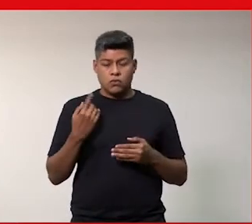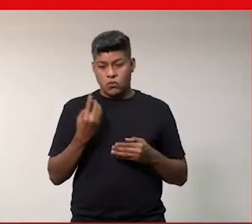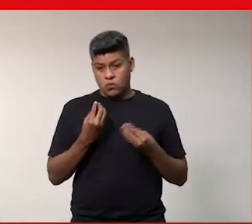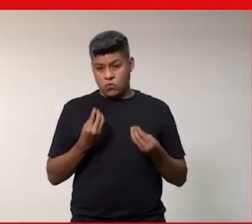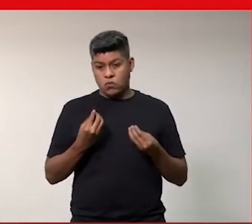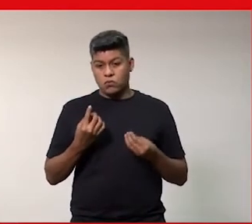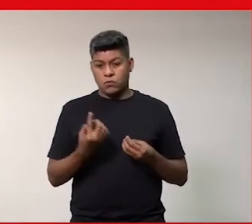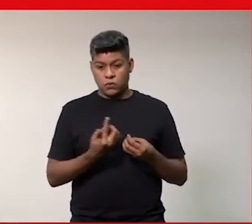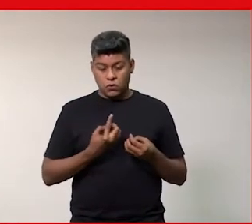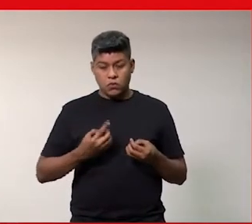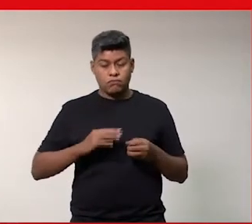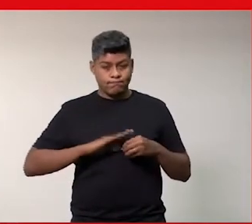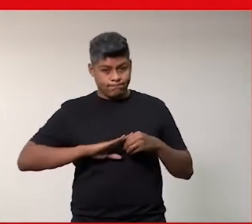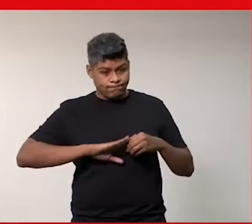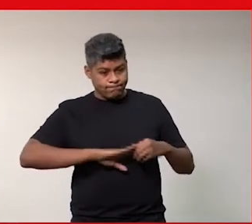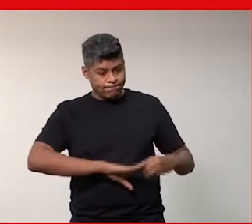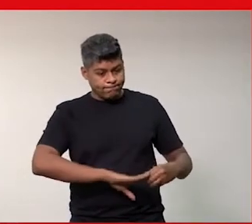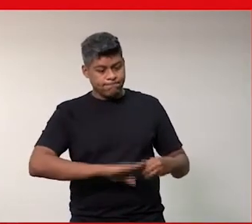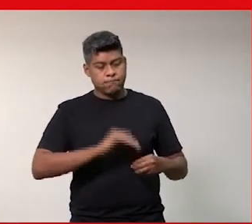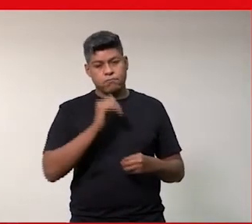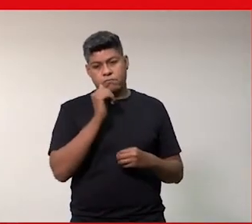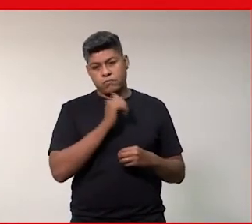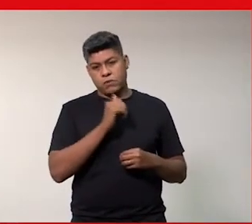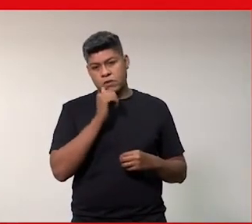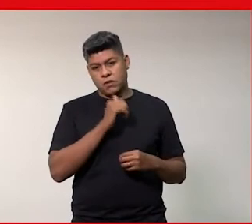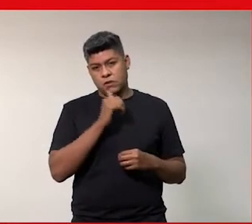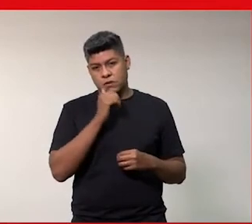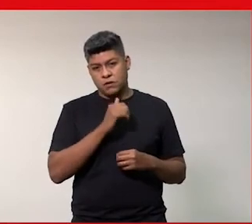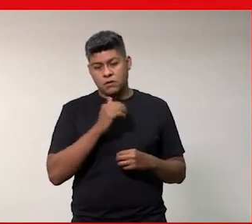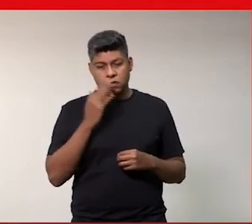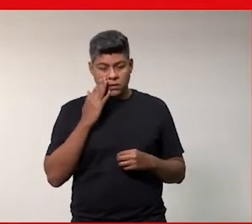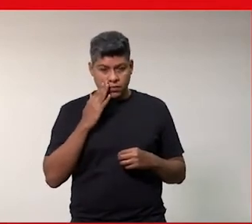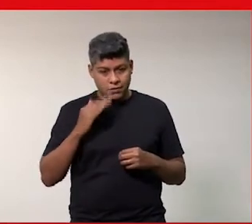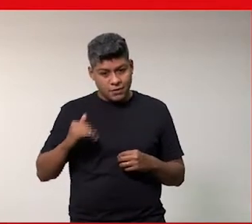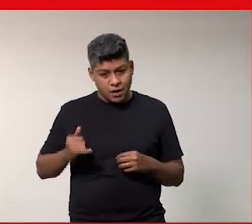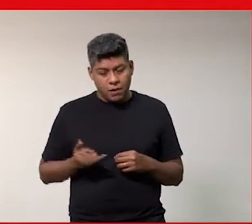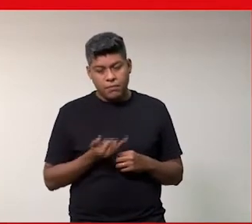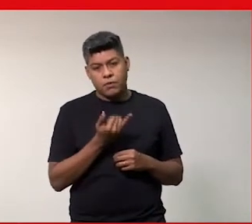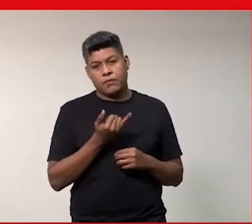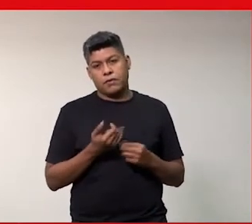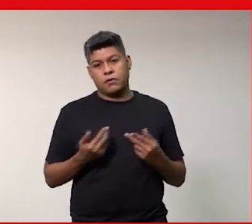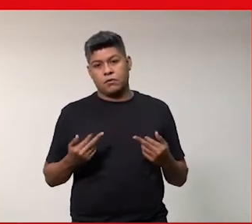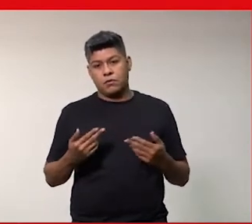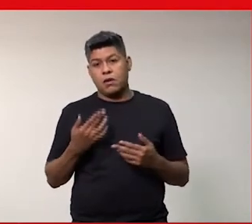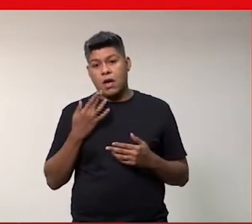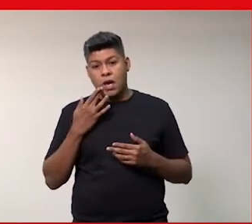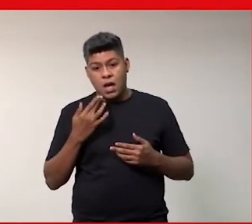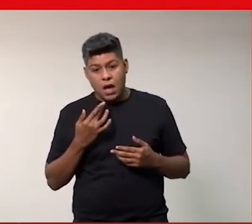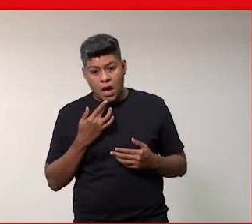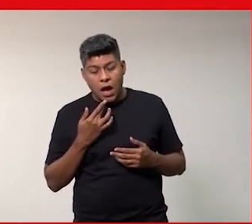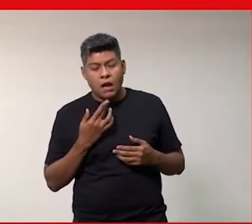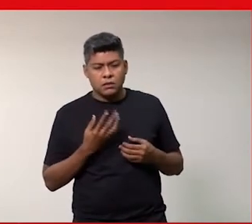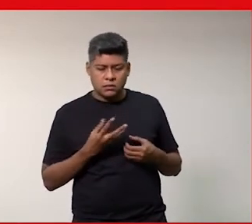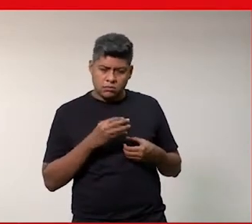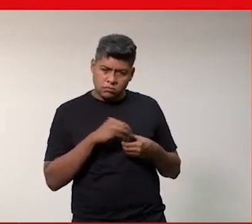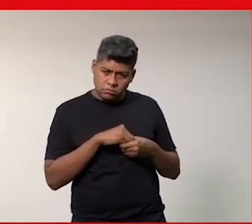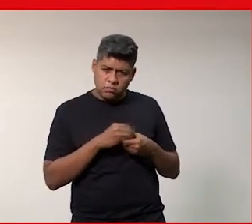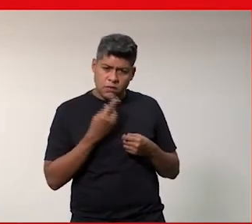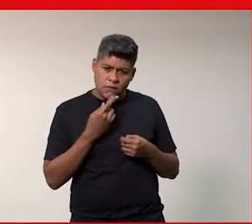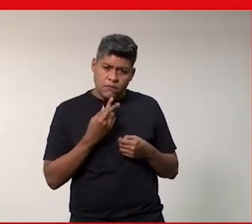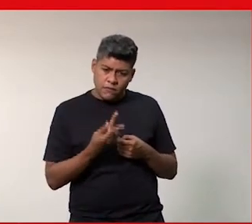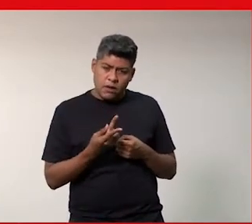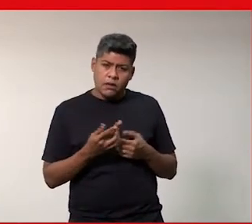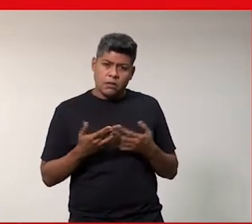acaba oprimindo essas mulheres e assim se aproveitando disso então acho que isso tem que ser dito isso tem que ser falado